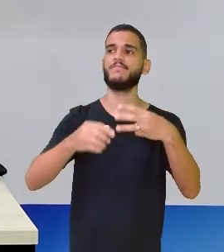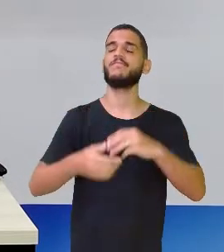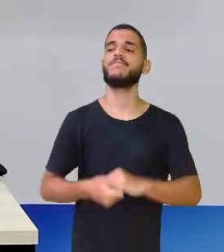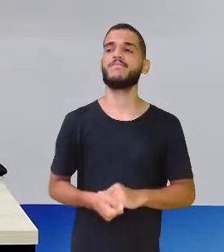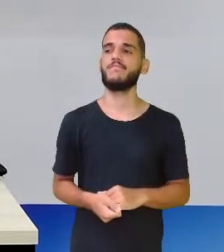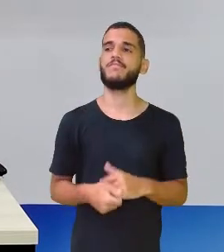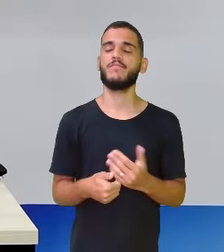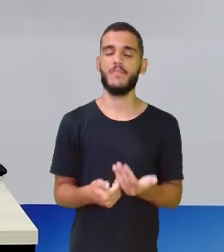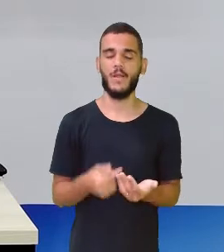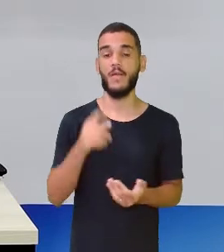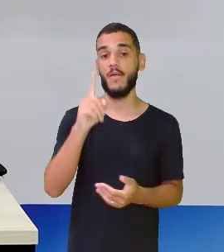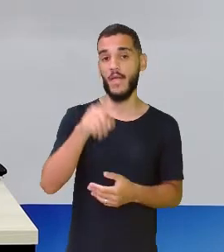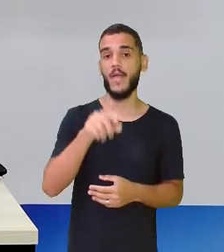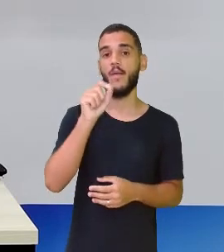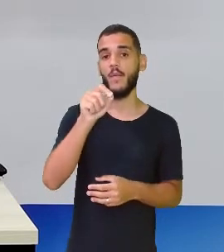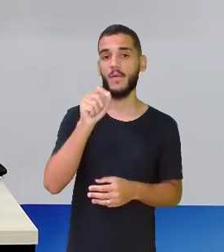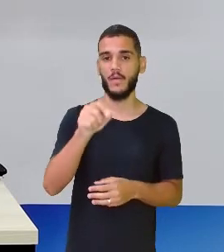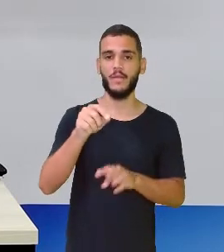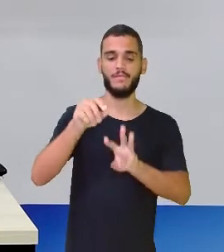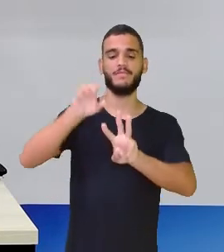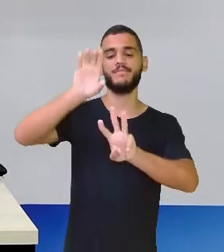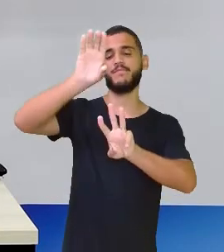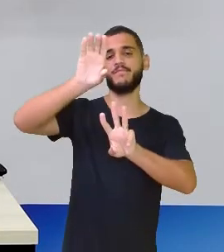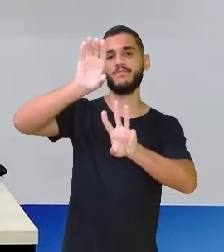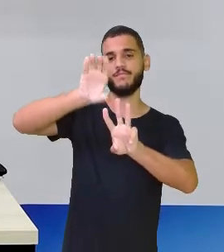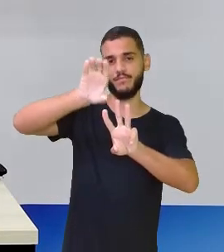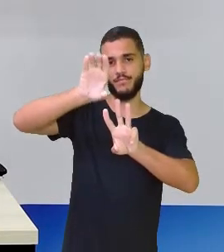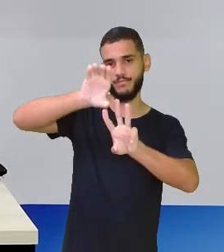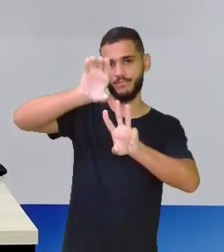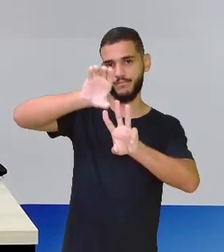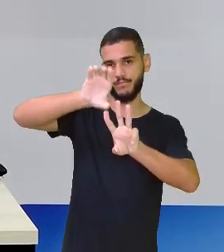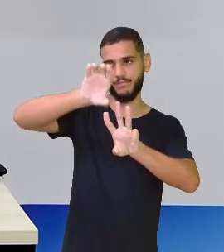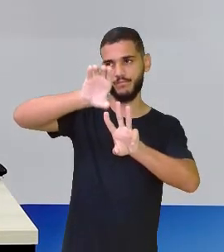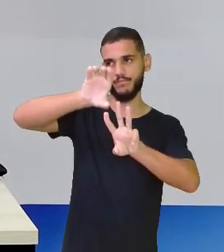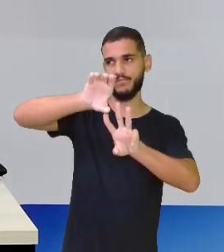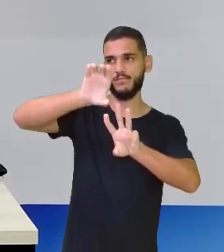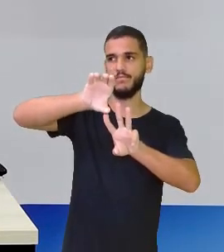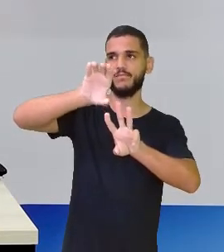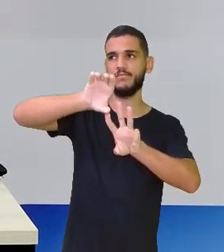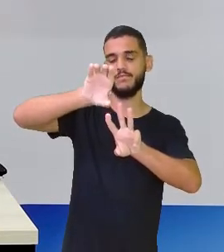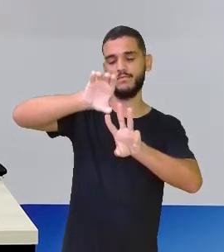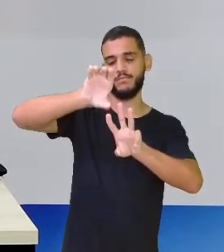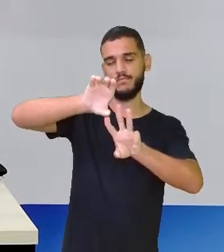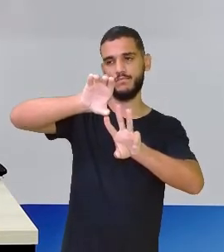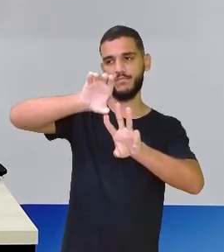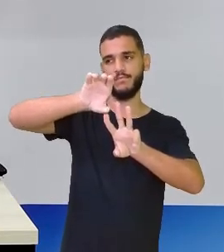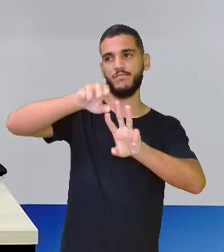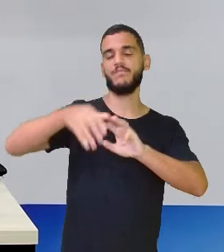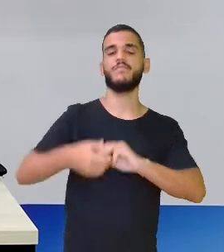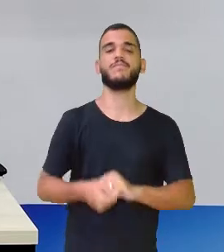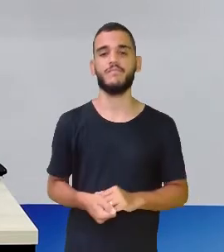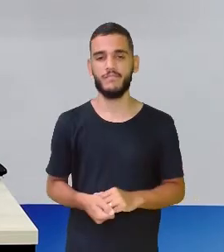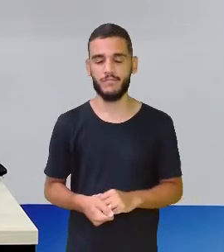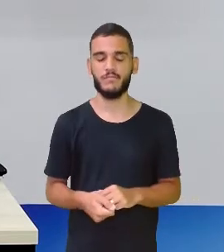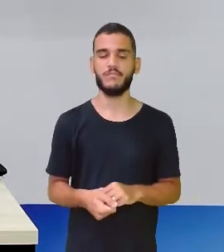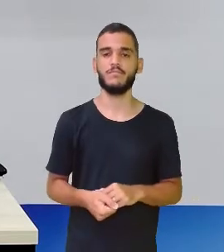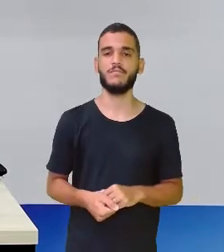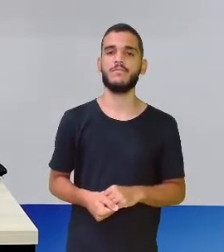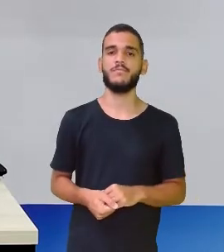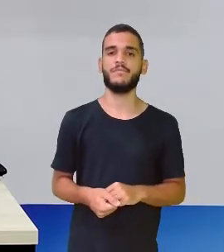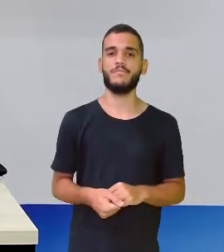Ela está na casa centesimal. Aqui, uma parte de cem. Beleza?